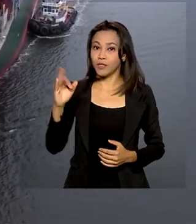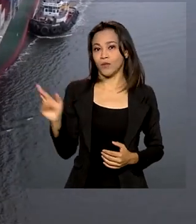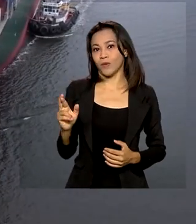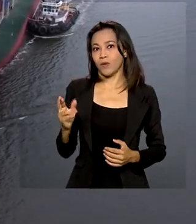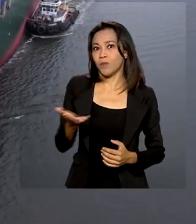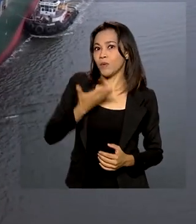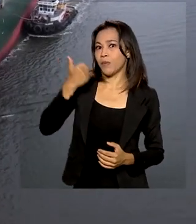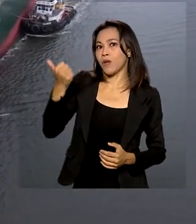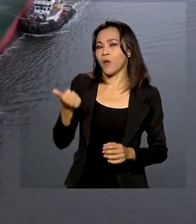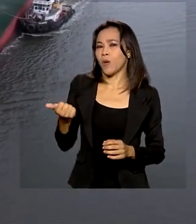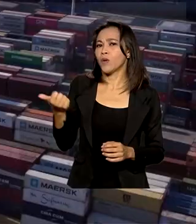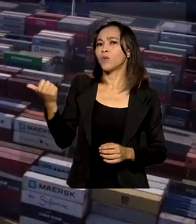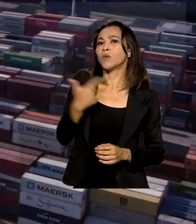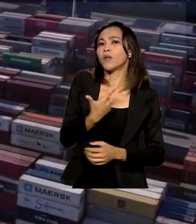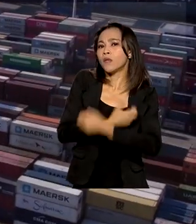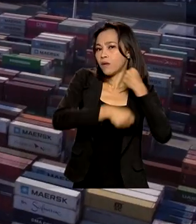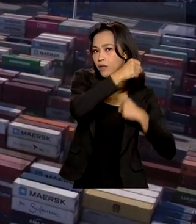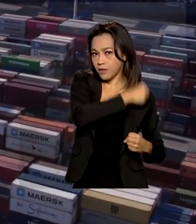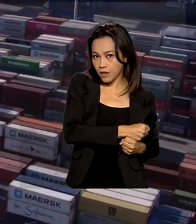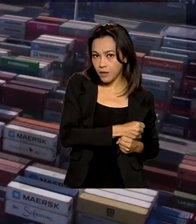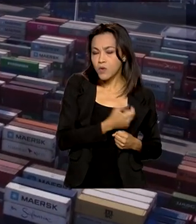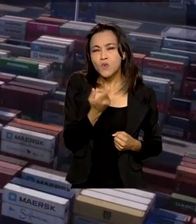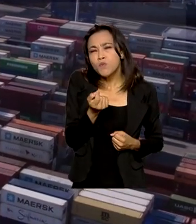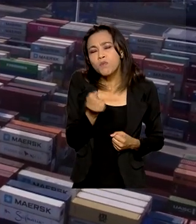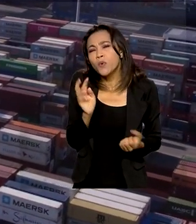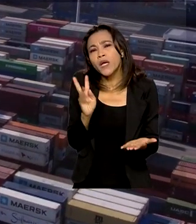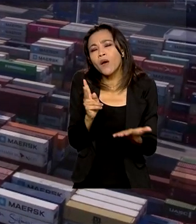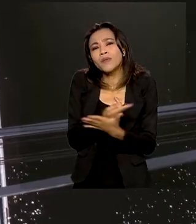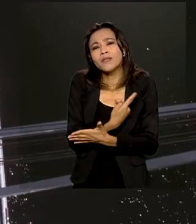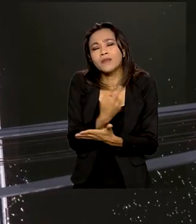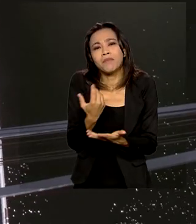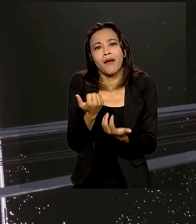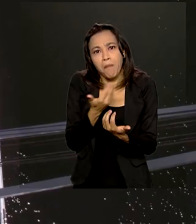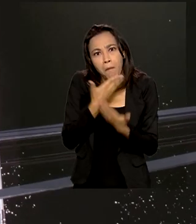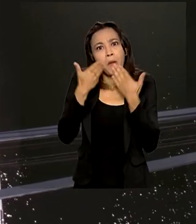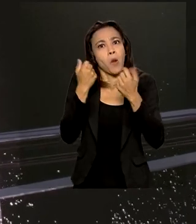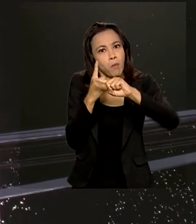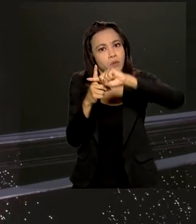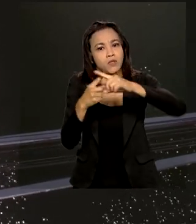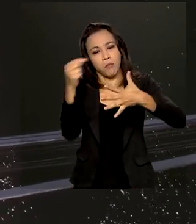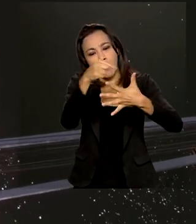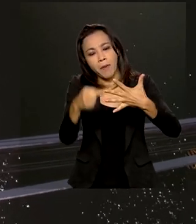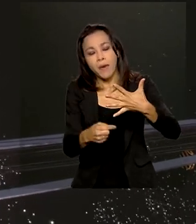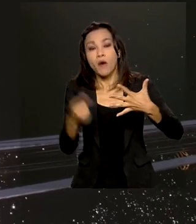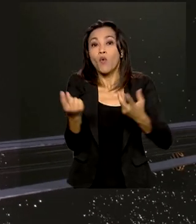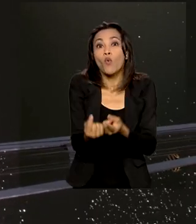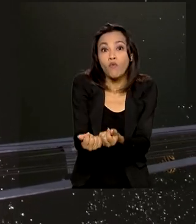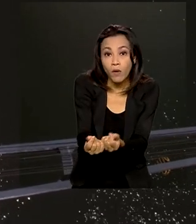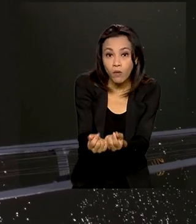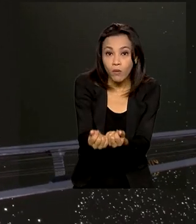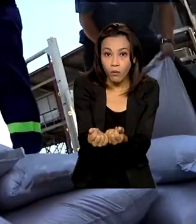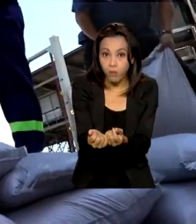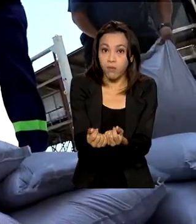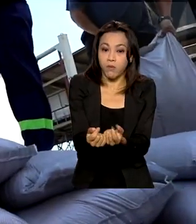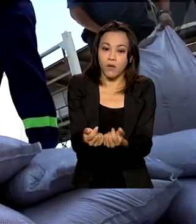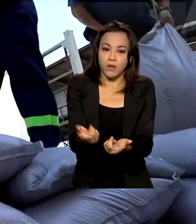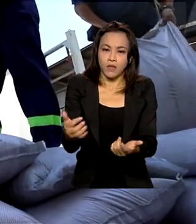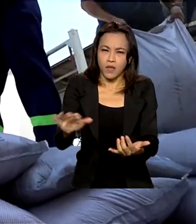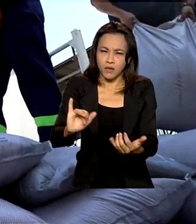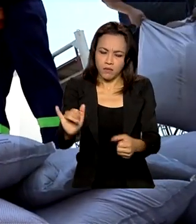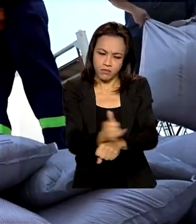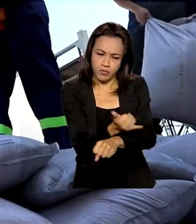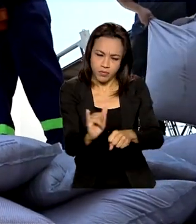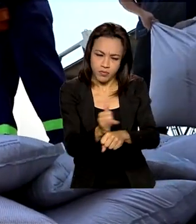que foi obtido no ano passado. Quais os fatores que contribuíram para esse resultado? Em primeiro lugar, o preço das commodities, especialmente aquelas commodities